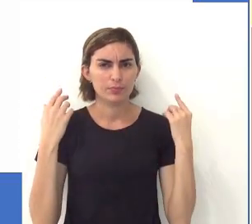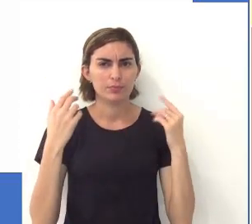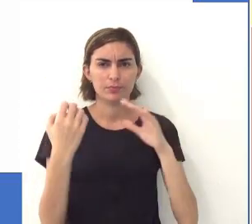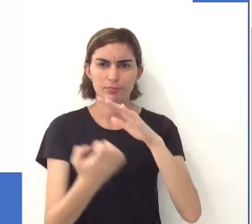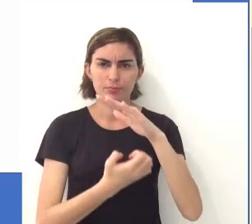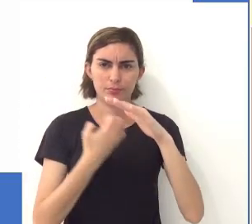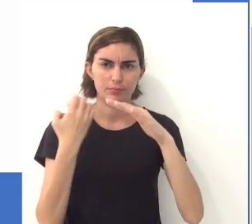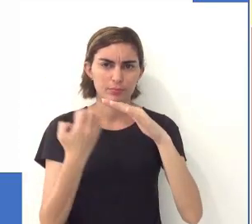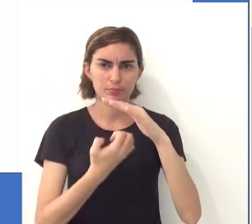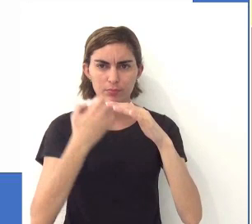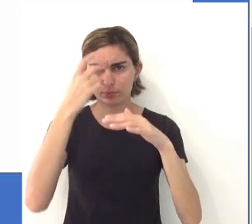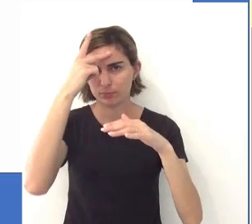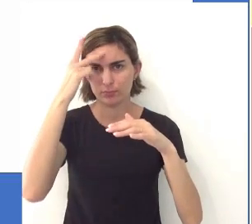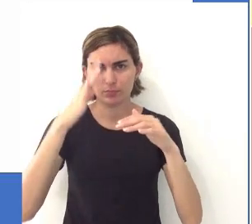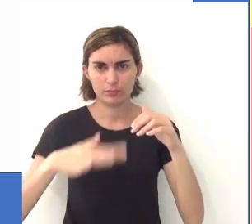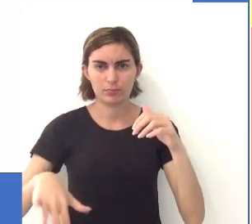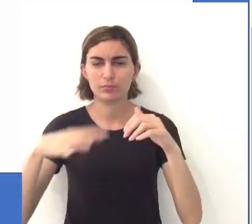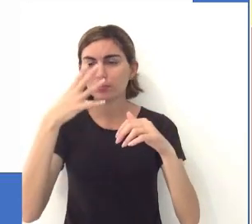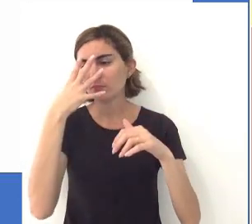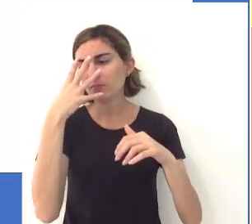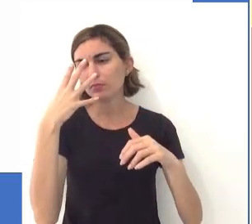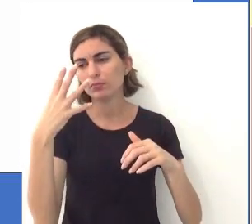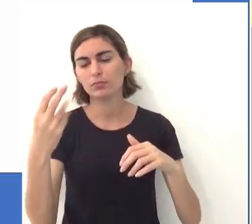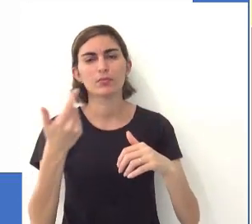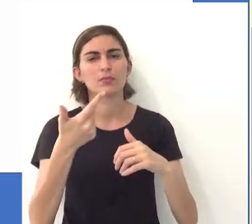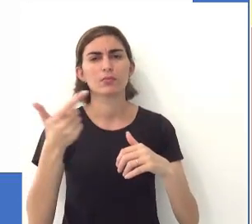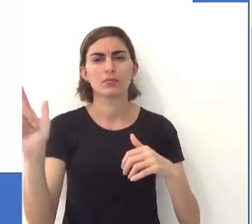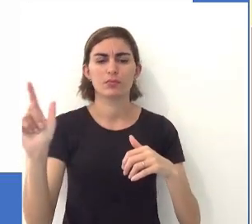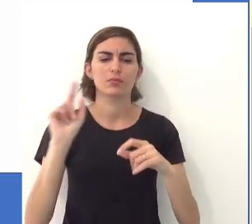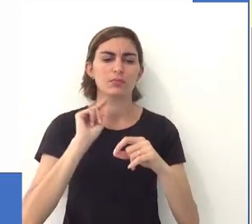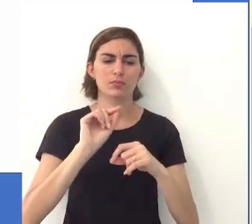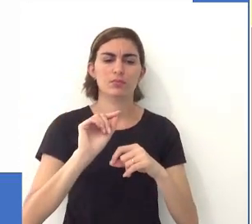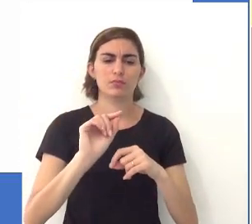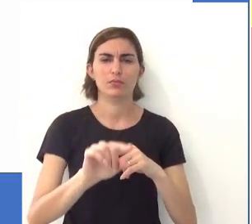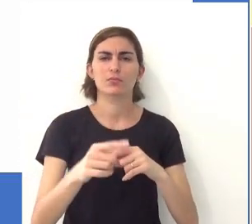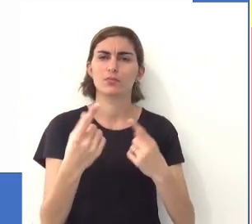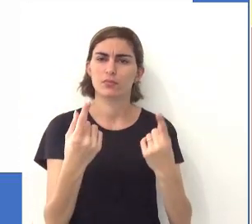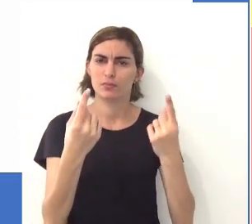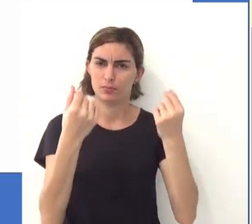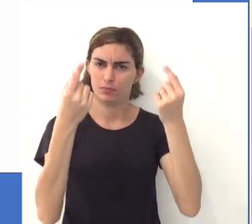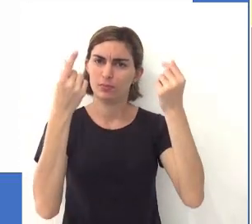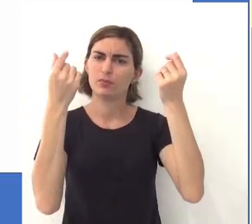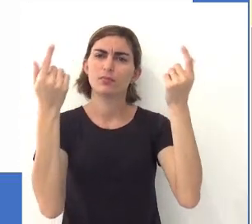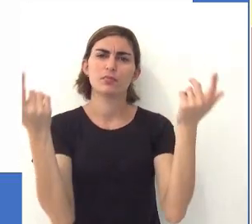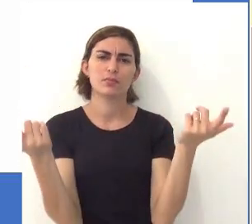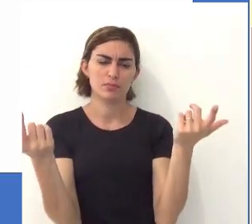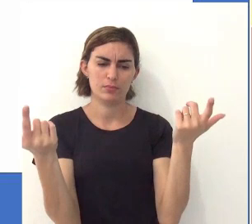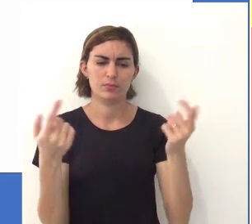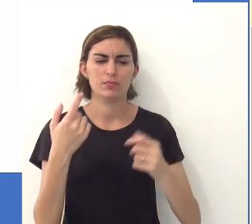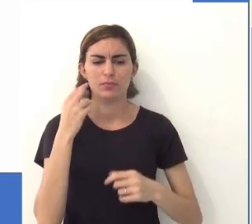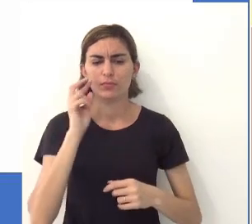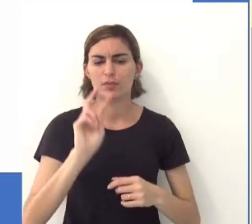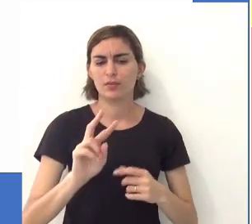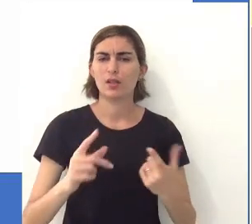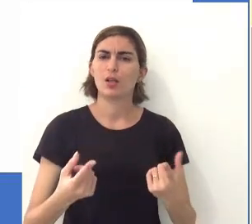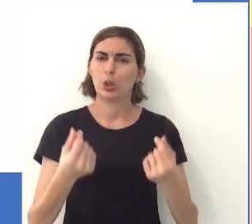empresário, né? Uma pessoa atraindo a outra por meio do dinheiro, né? Com grande imã ali. Então,